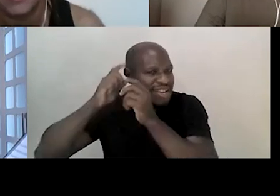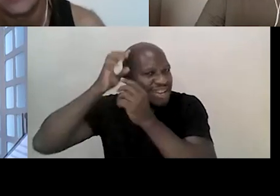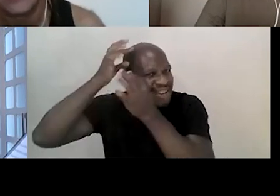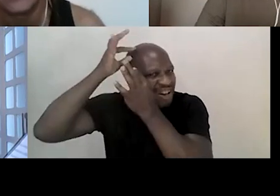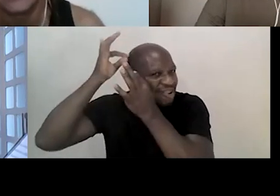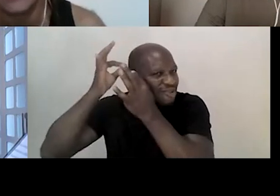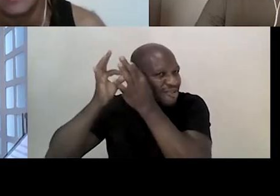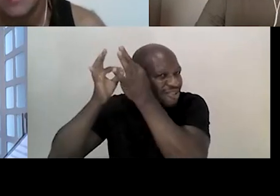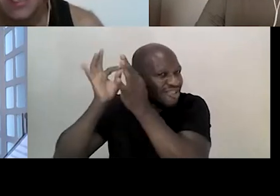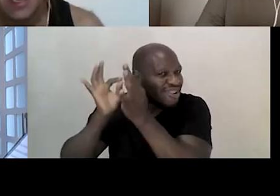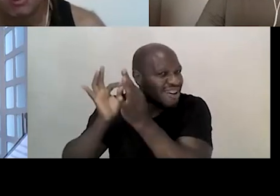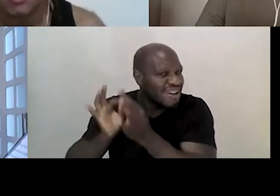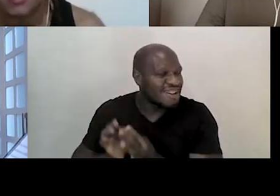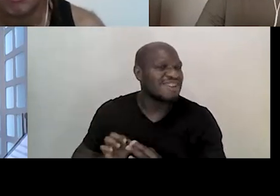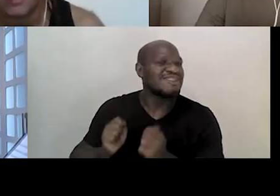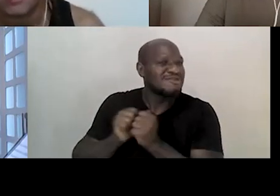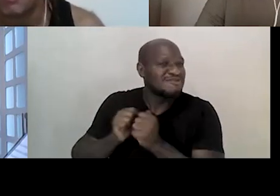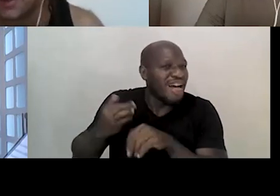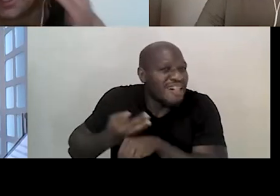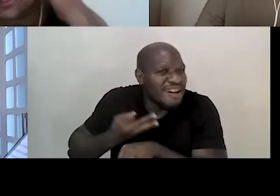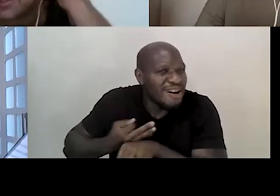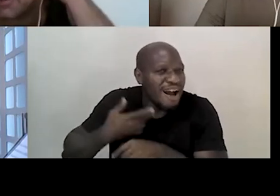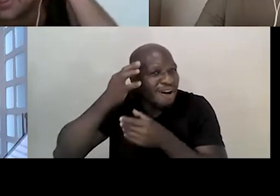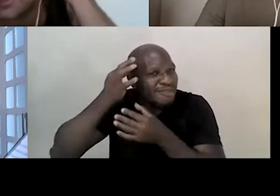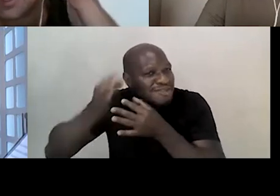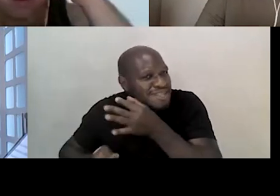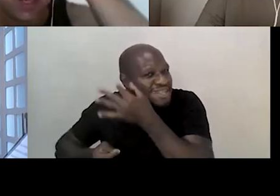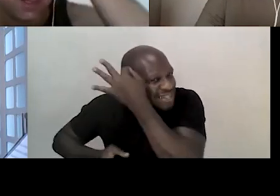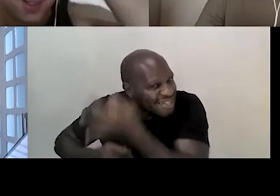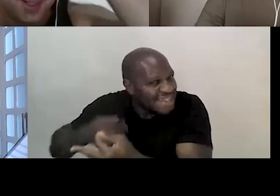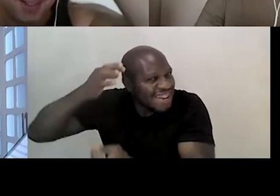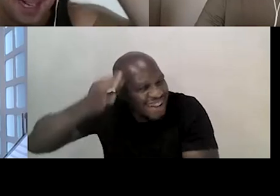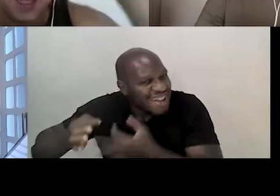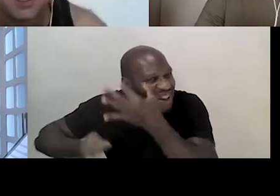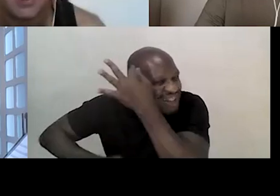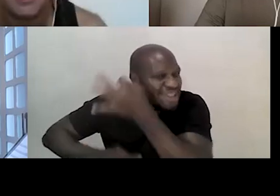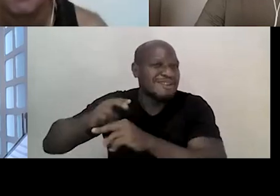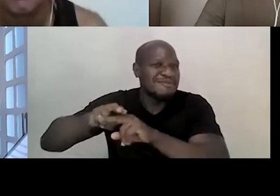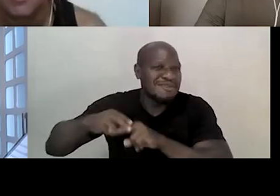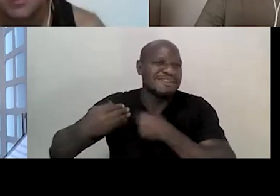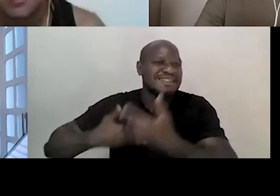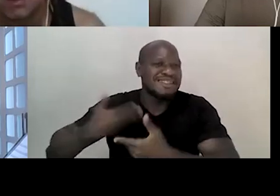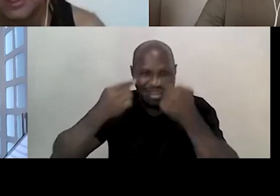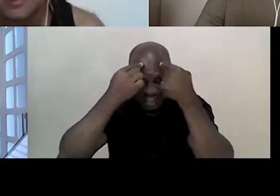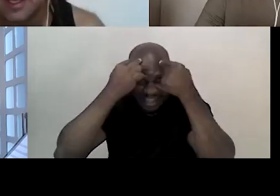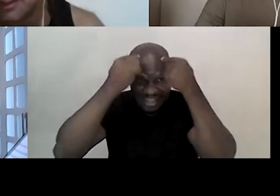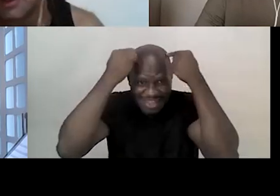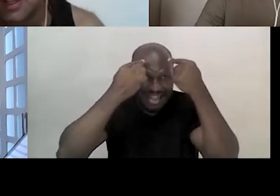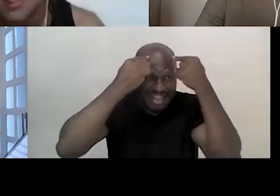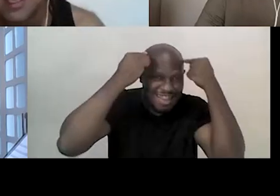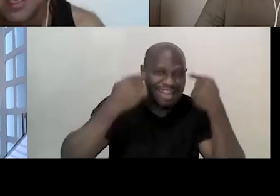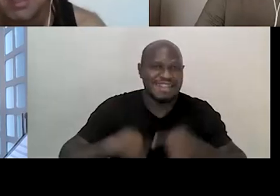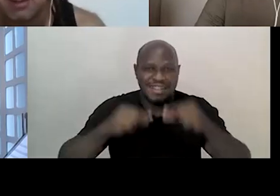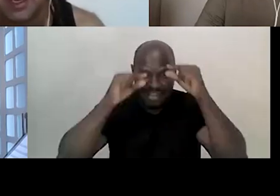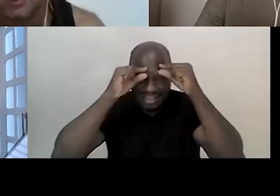comigo, alguns já pularam fora aqui das avenidas que eu tenho, de entrada e saída, sobrancelha